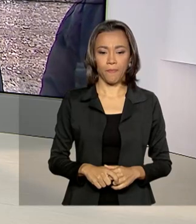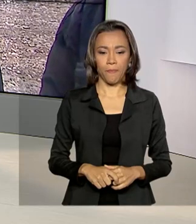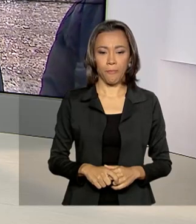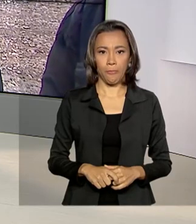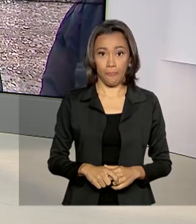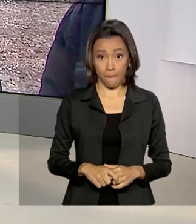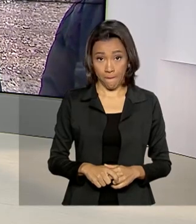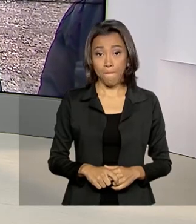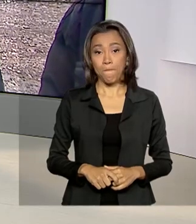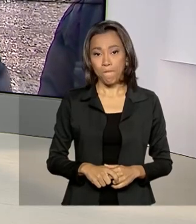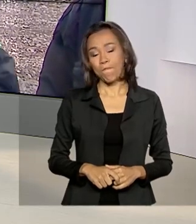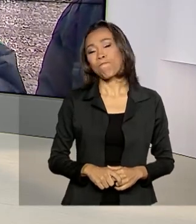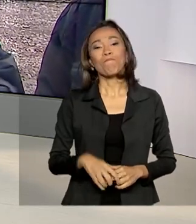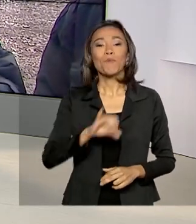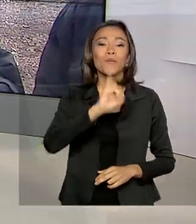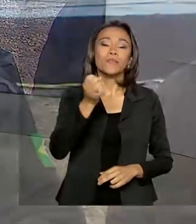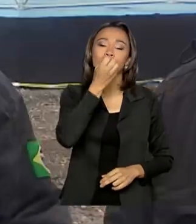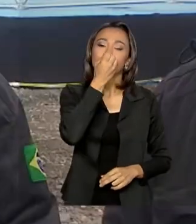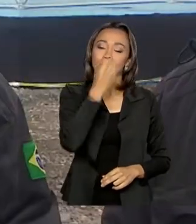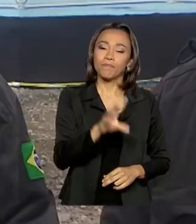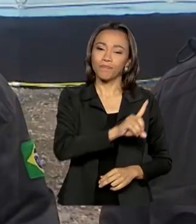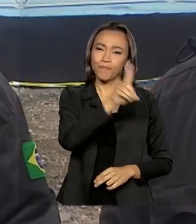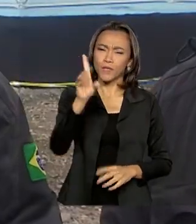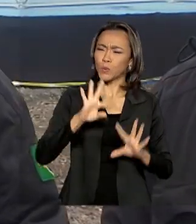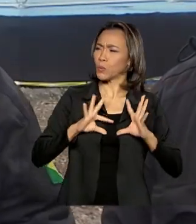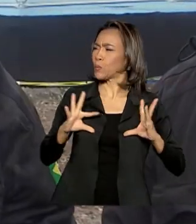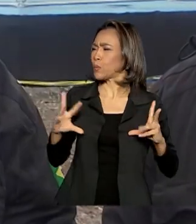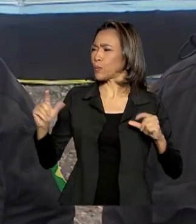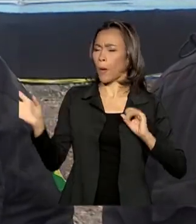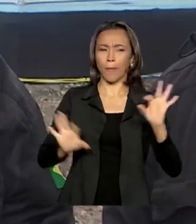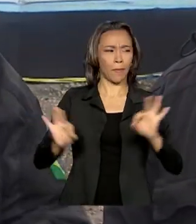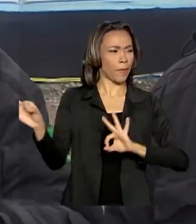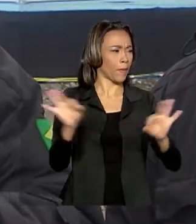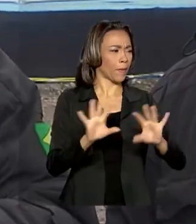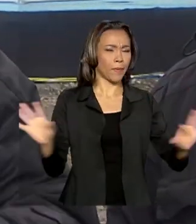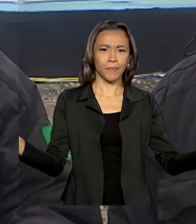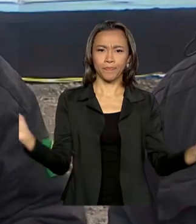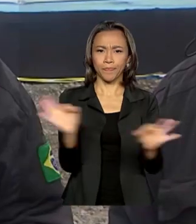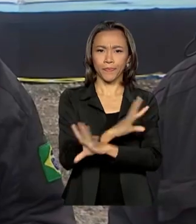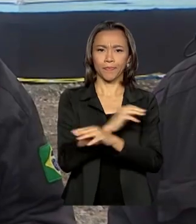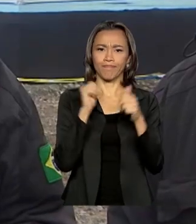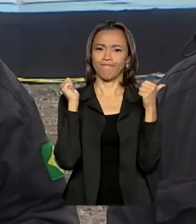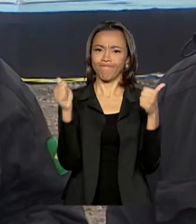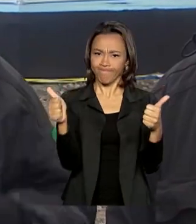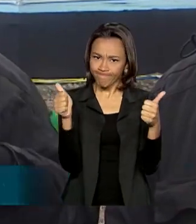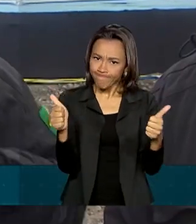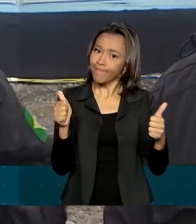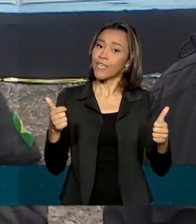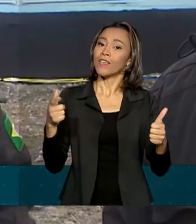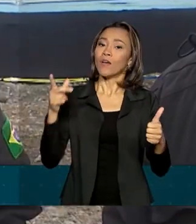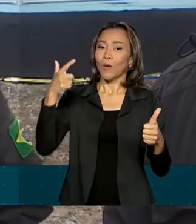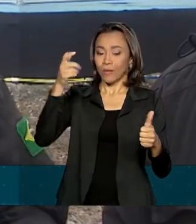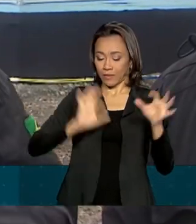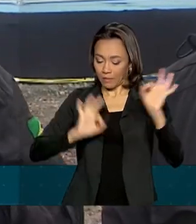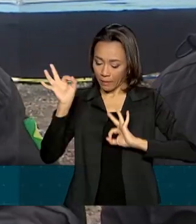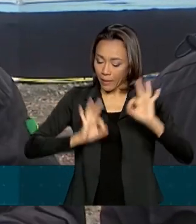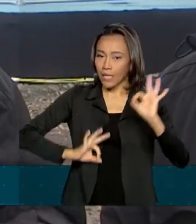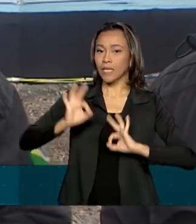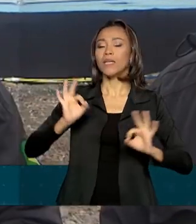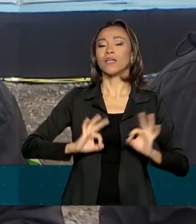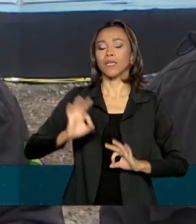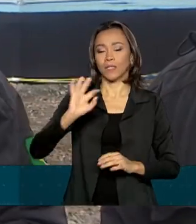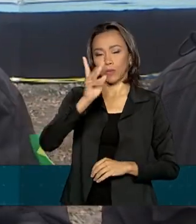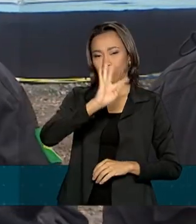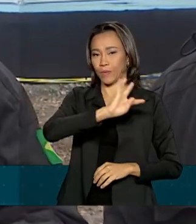Oi, Renata, bom dia. Está tudo pronto para essa reinauguração e a comitiva do vice-presidente já está se preparando em Punta Arenas, colocando essa roupa aqui para